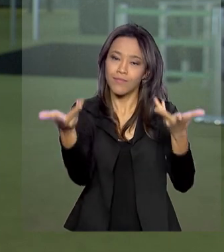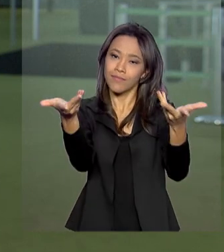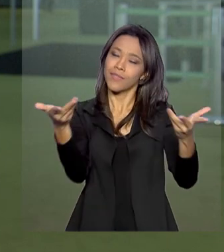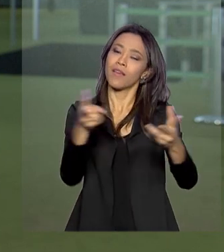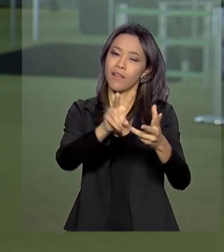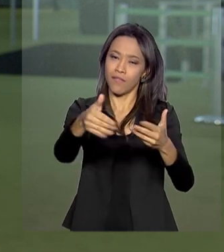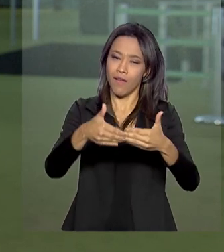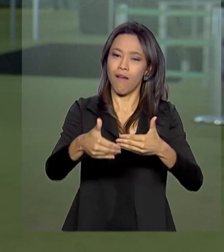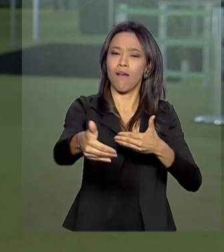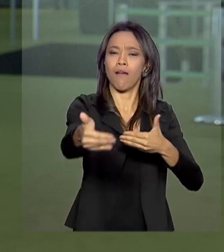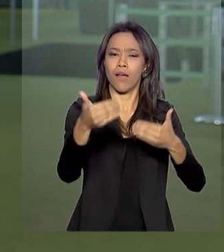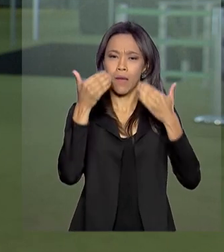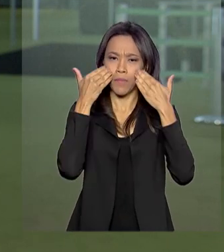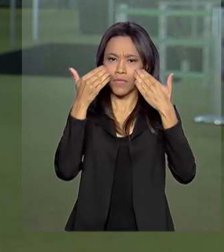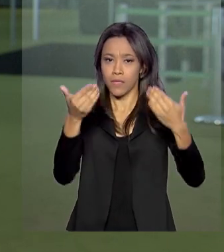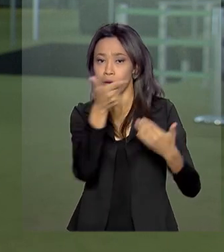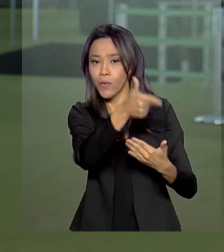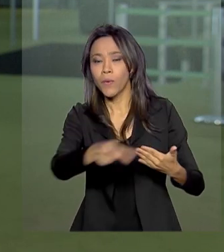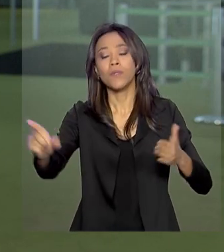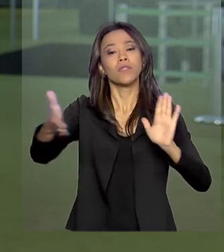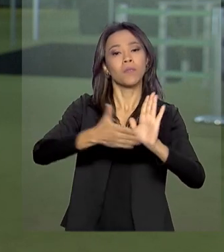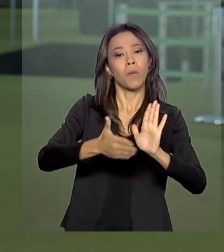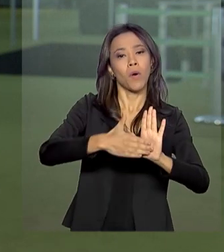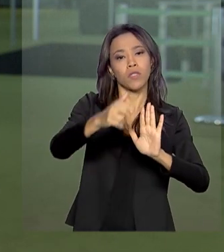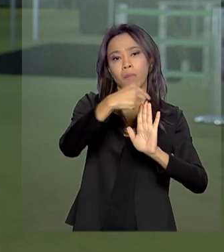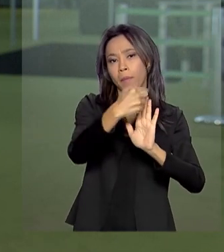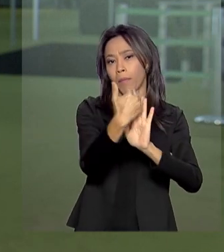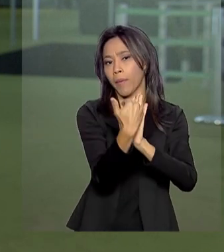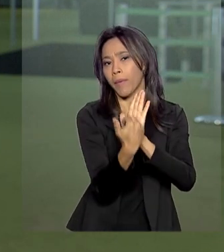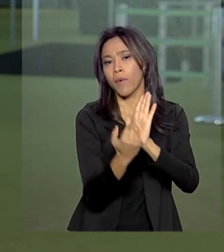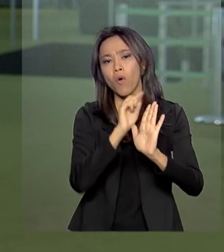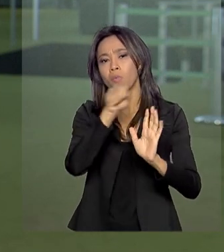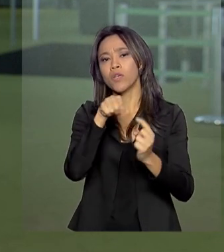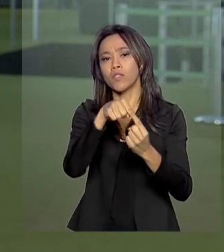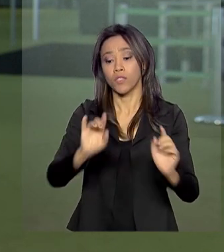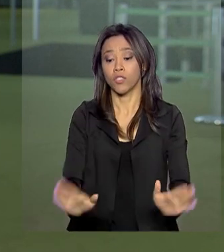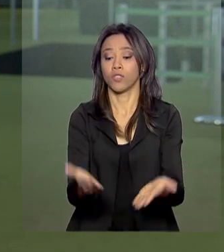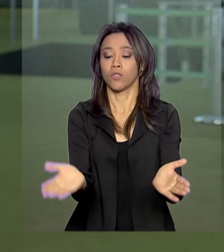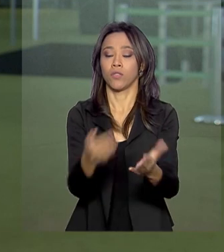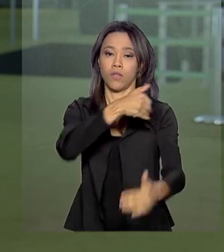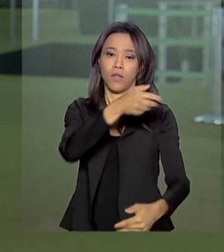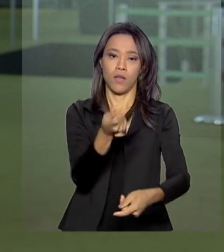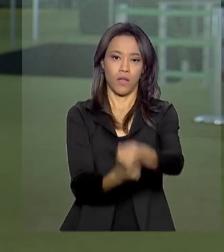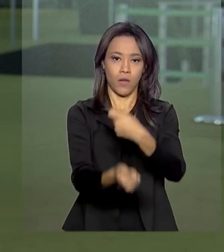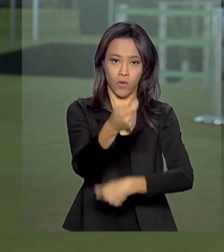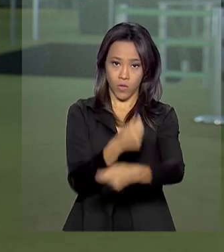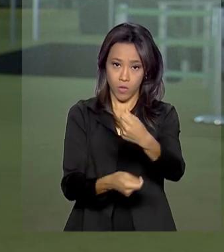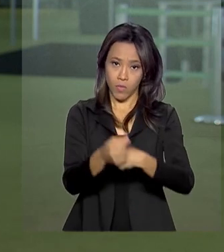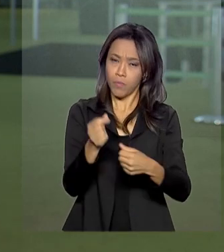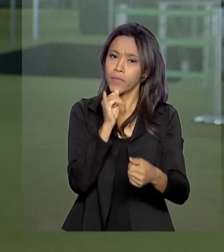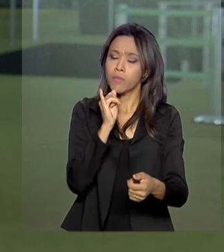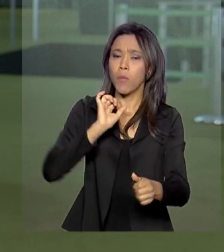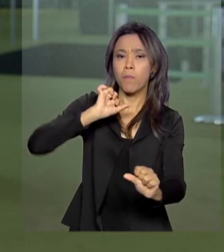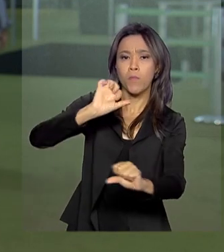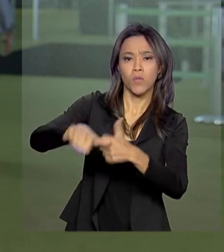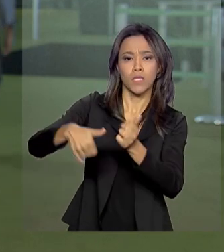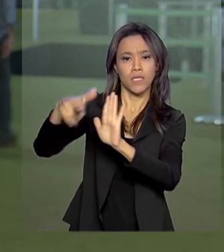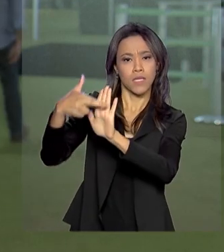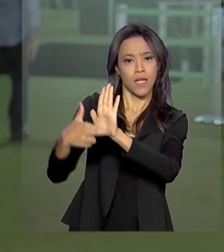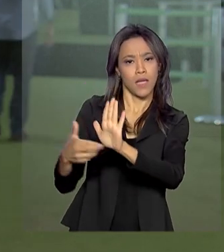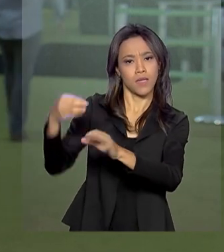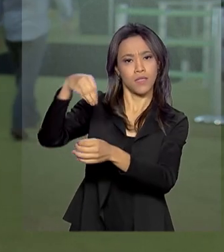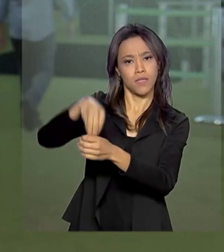apresentar aí outras medidas para estimular a economia, como, por exemplo, aí uma mudança nas regras do serviço público